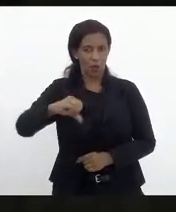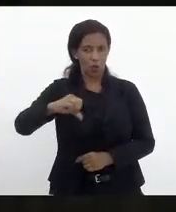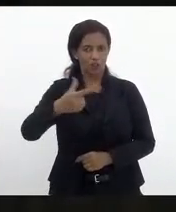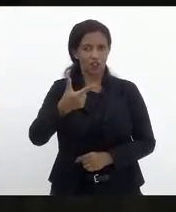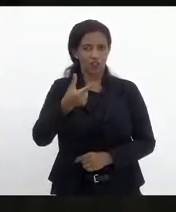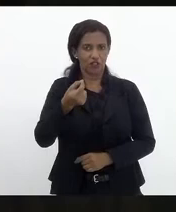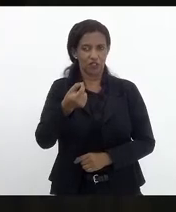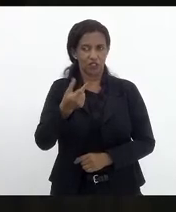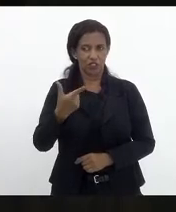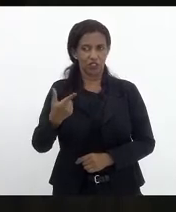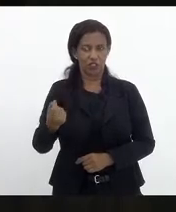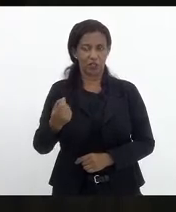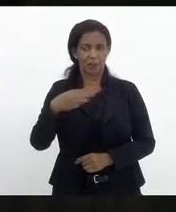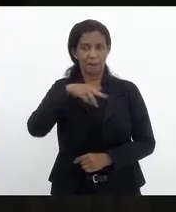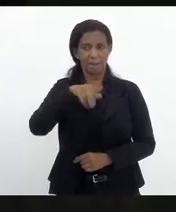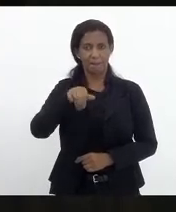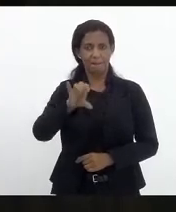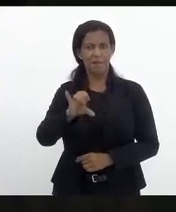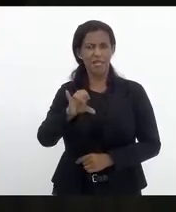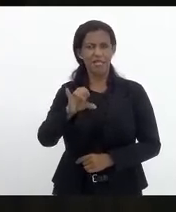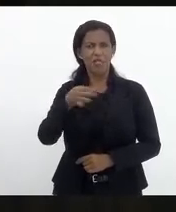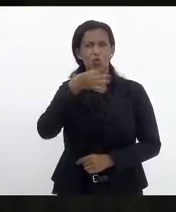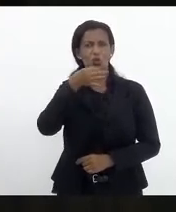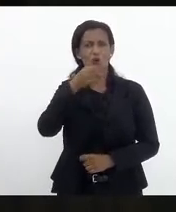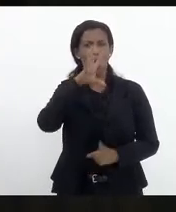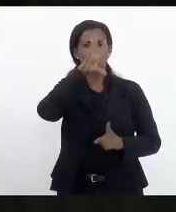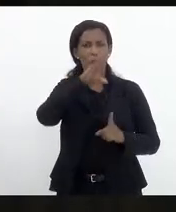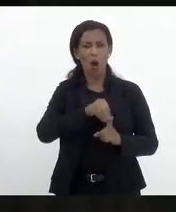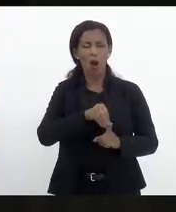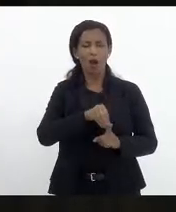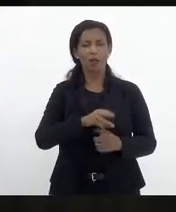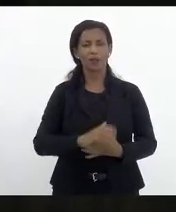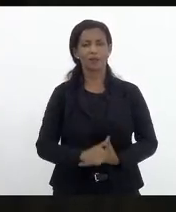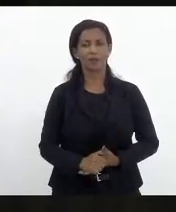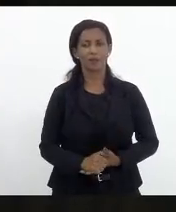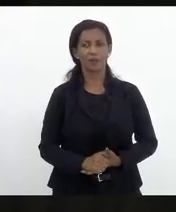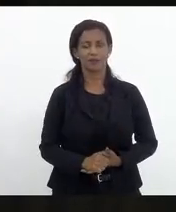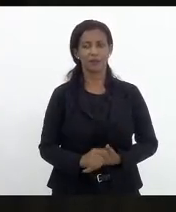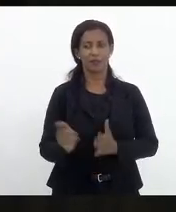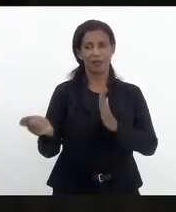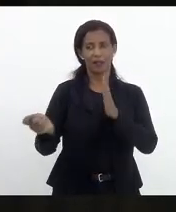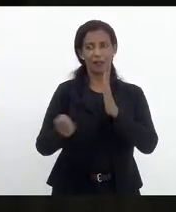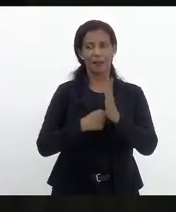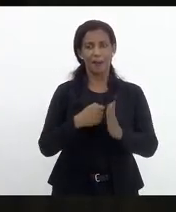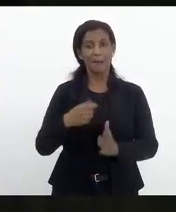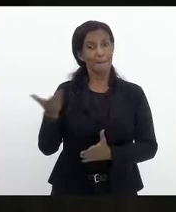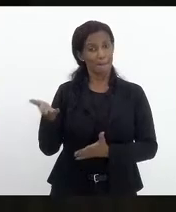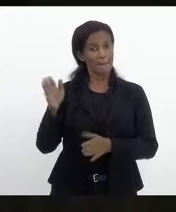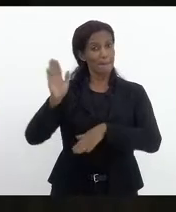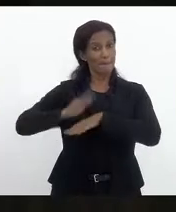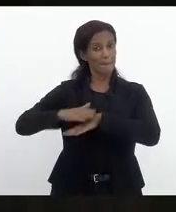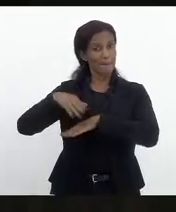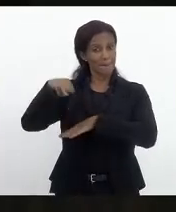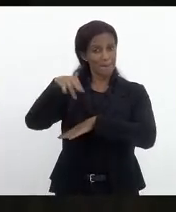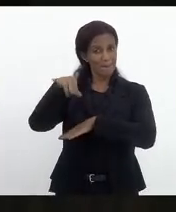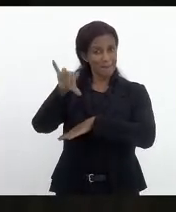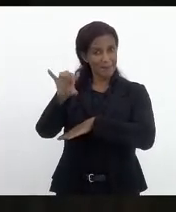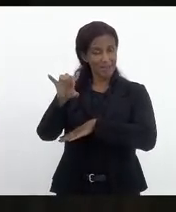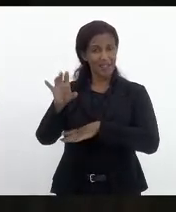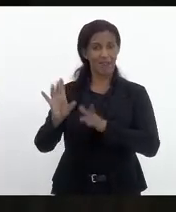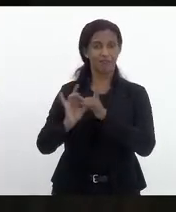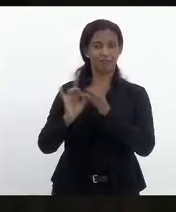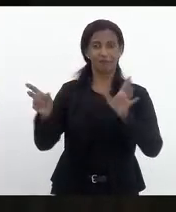2020. Carlos Mink, seu som está aberto. Mink, seu som está aberto. De autoria do deputado Carlos Mink, que autoriza as